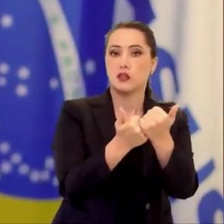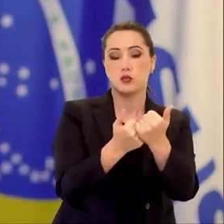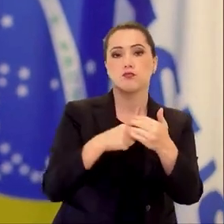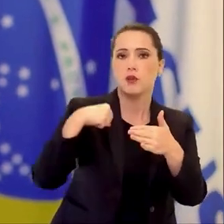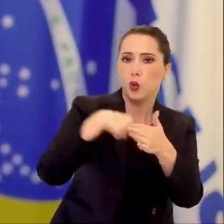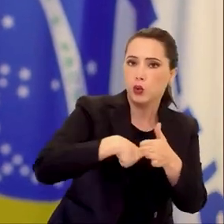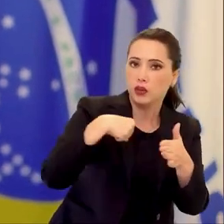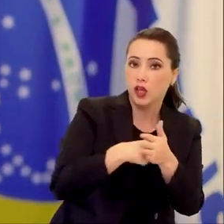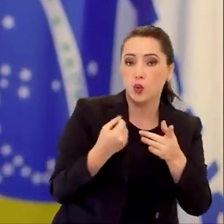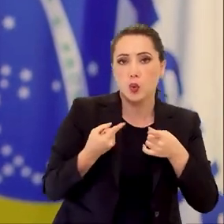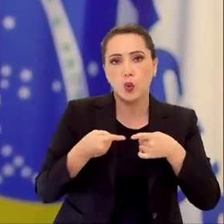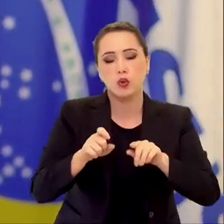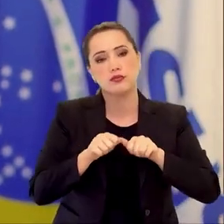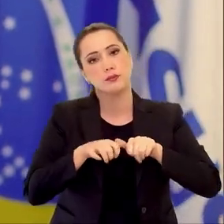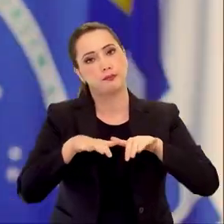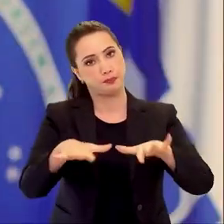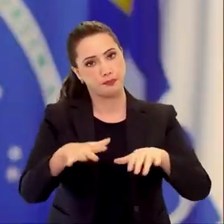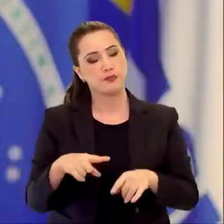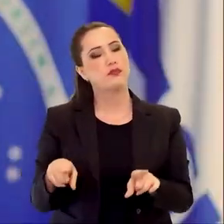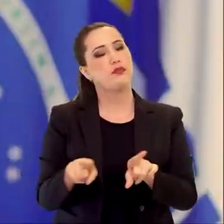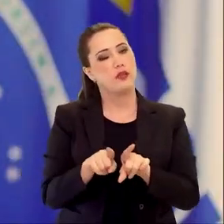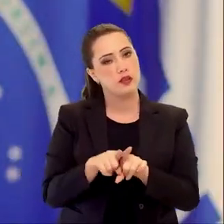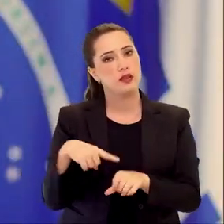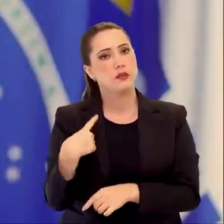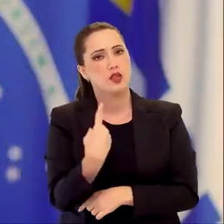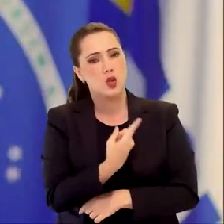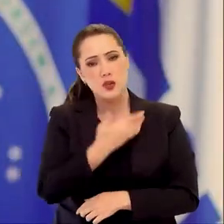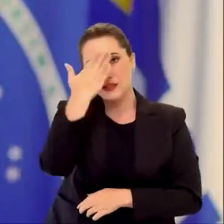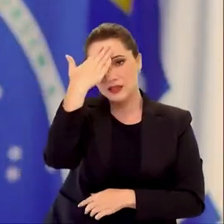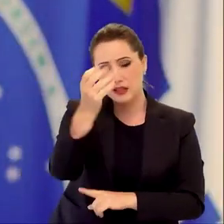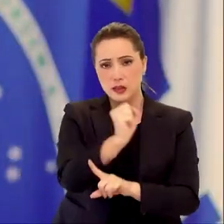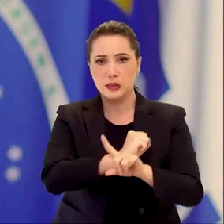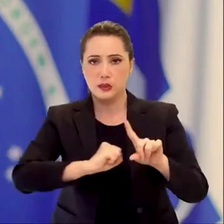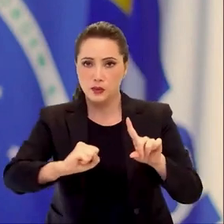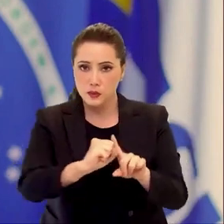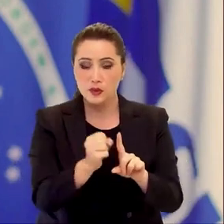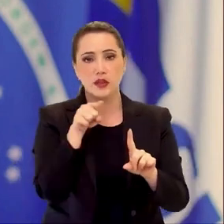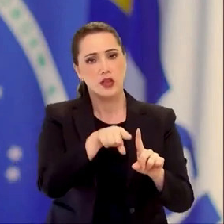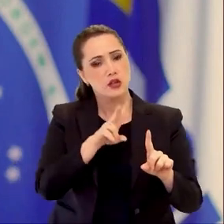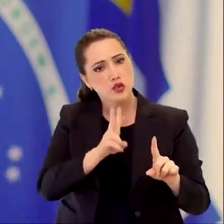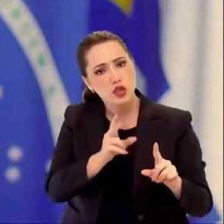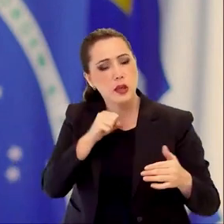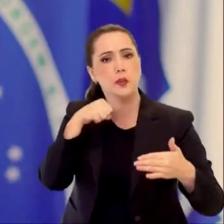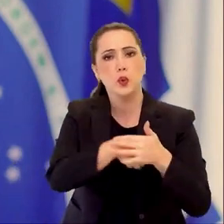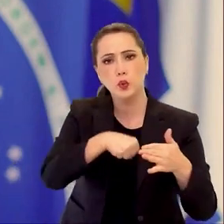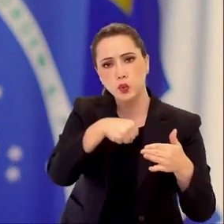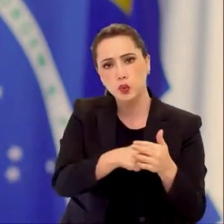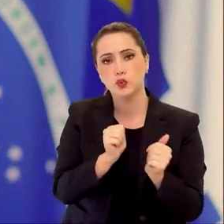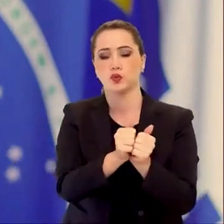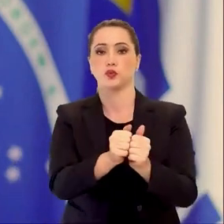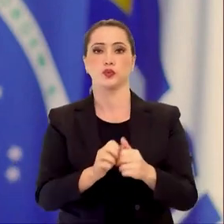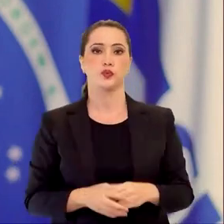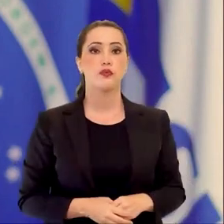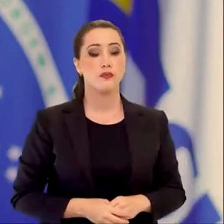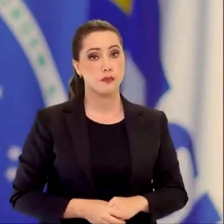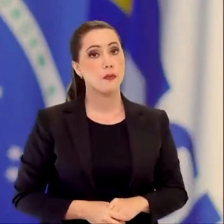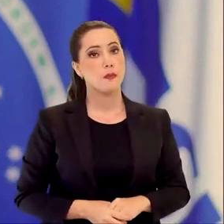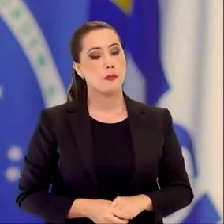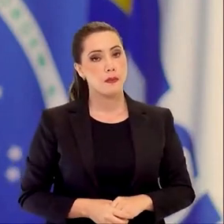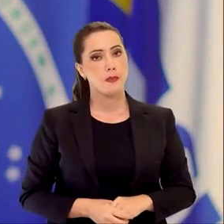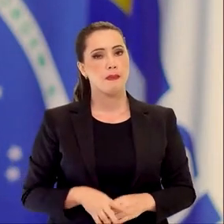para o enfrentamento da pandemia. E também a sociedade civil que se engajou nesse processo.